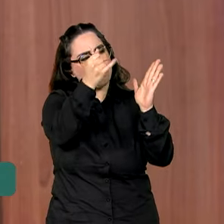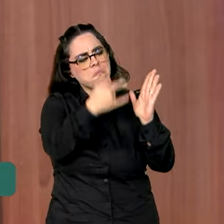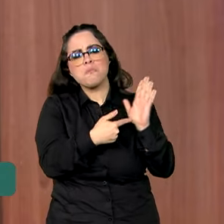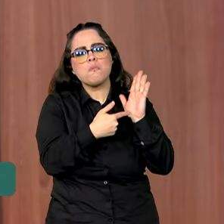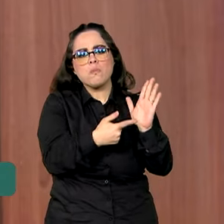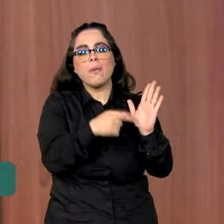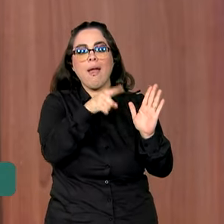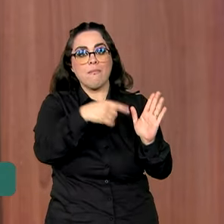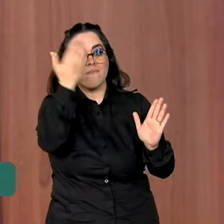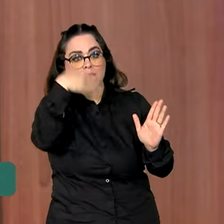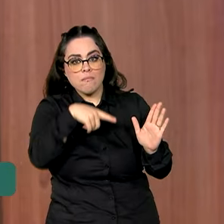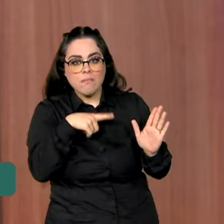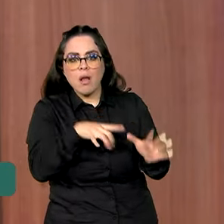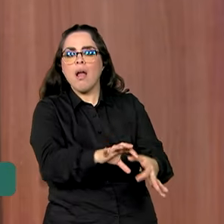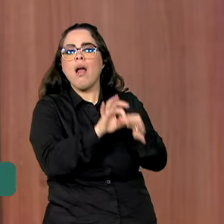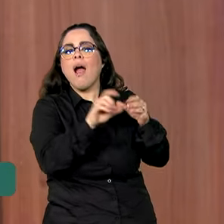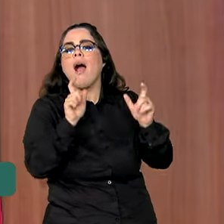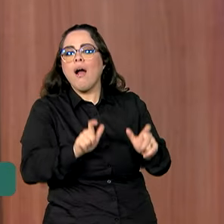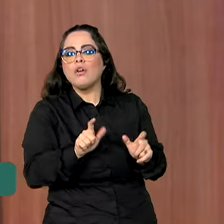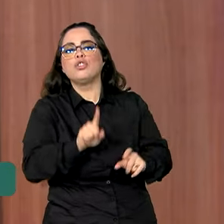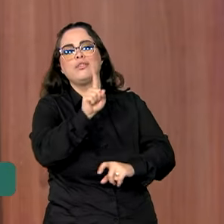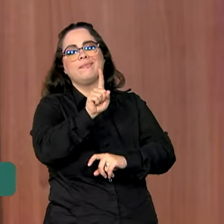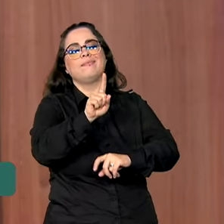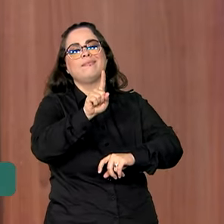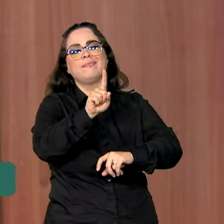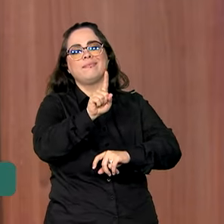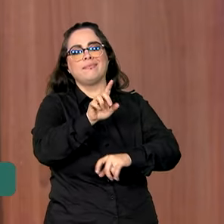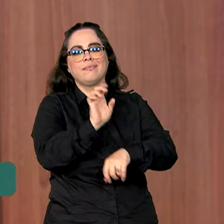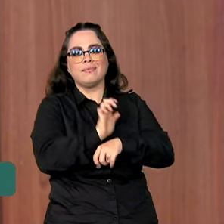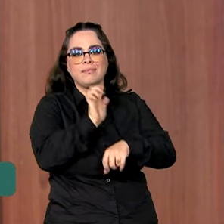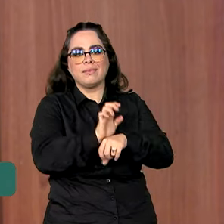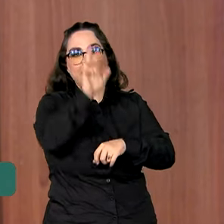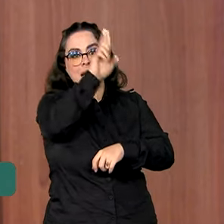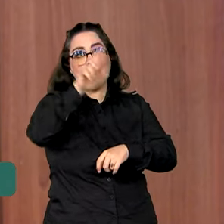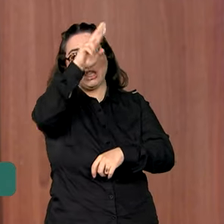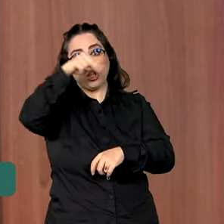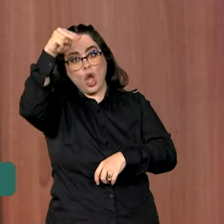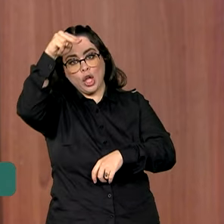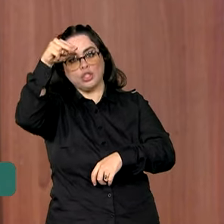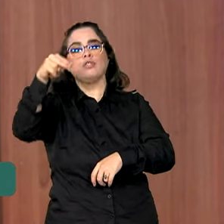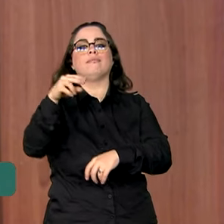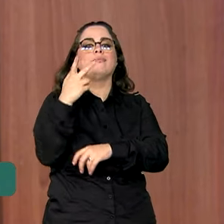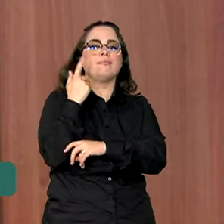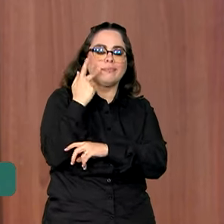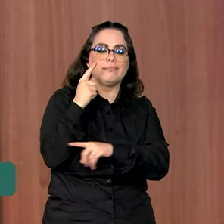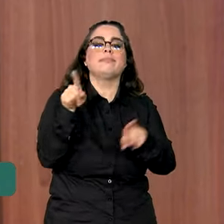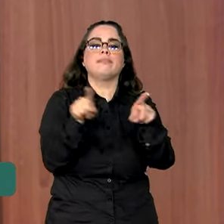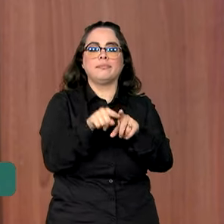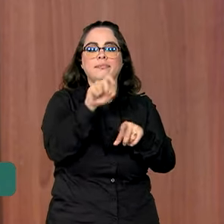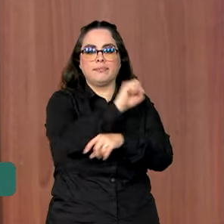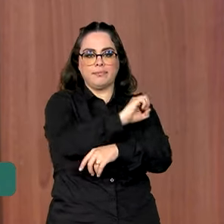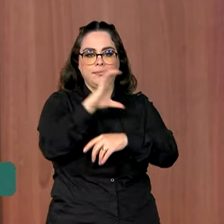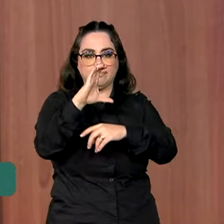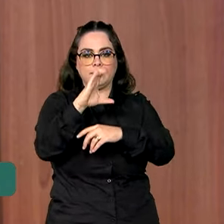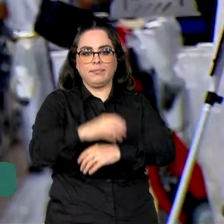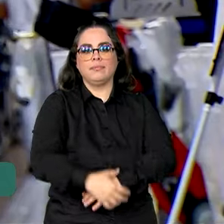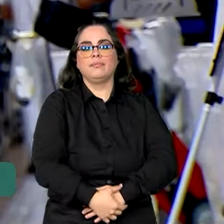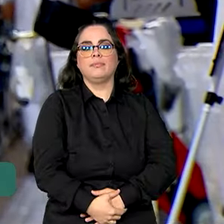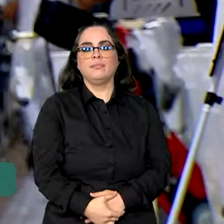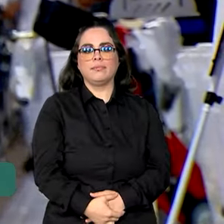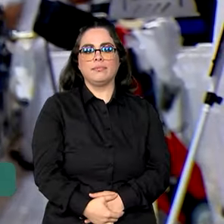revelam que esse resultado foi puxado principalmente pelos estados do Rio Grande do Norte, Ceará e Santa Catarina.